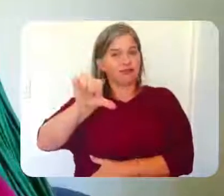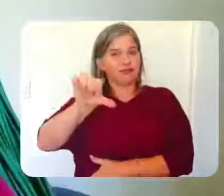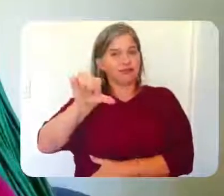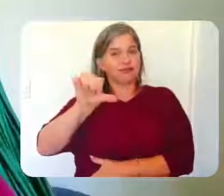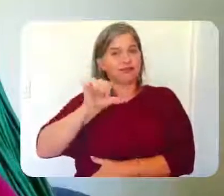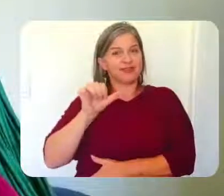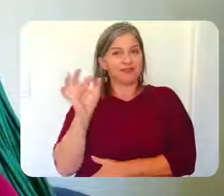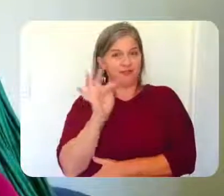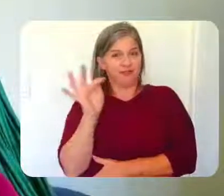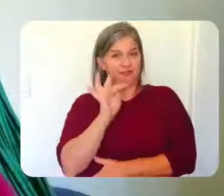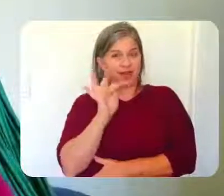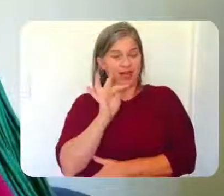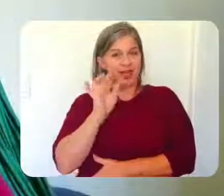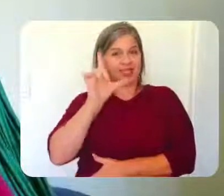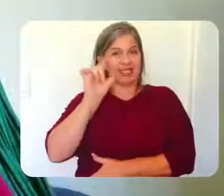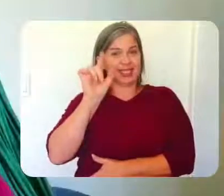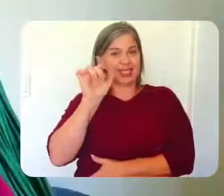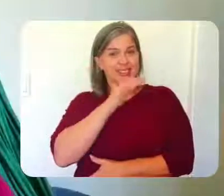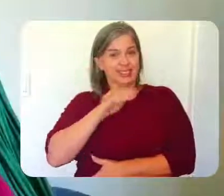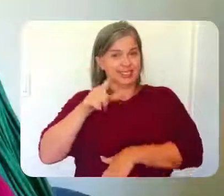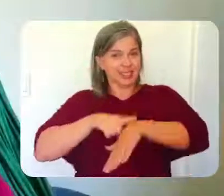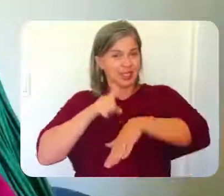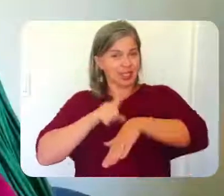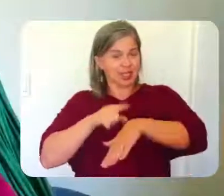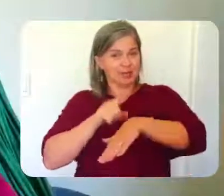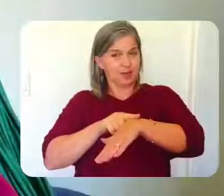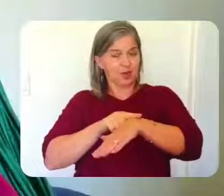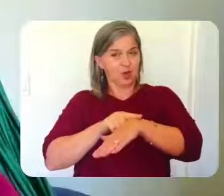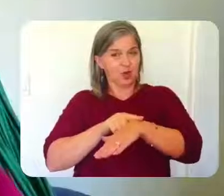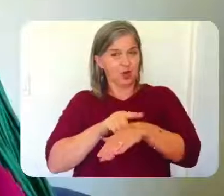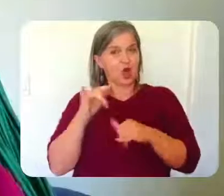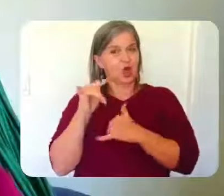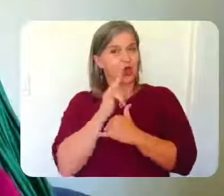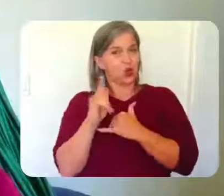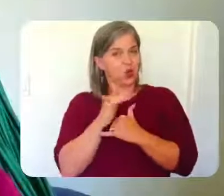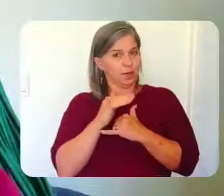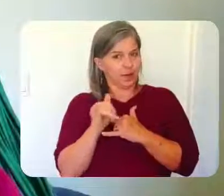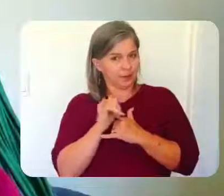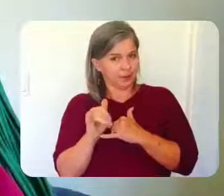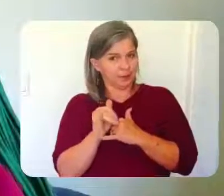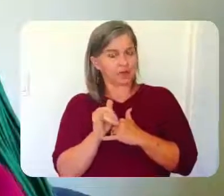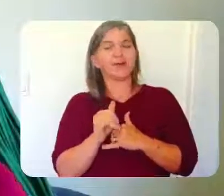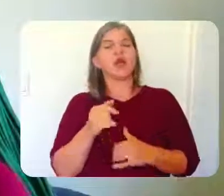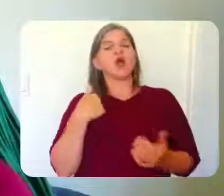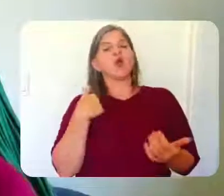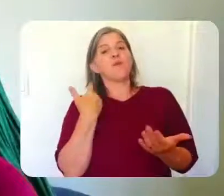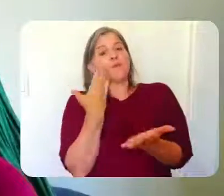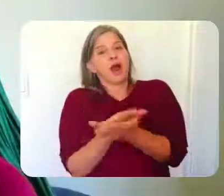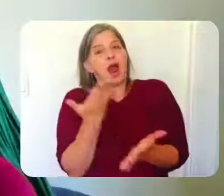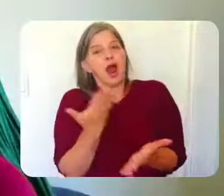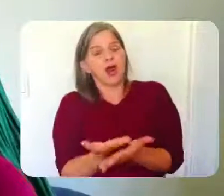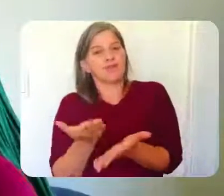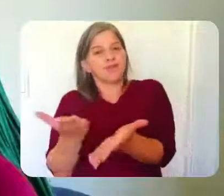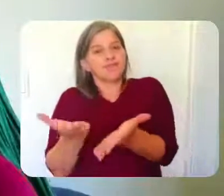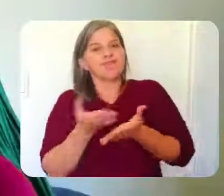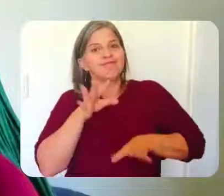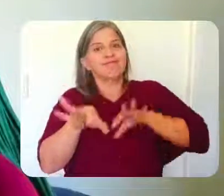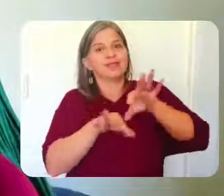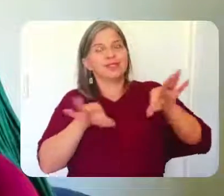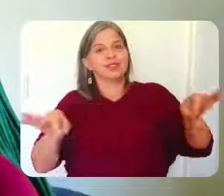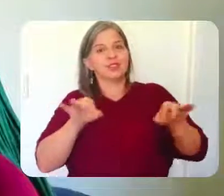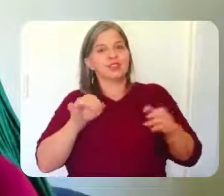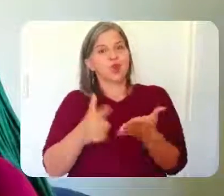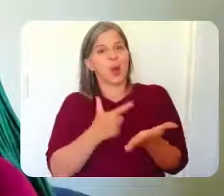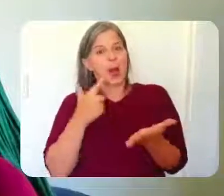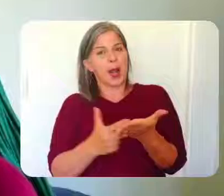às 10h30, pelo canal do YouTube da Faculdade de Educação. Uma aula que ganhou de presente o título do livro